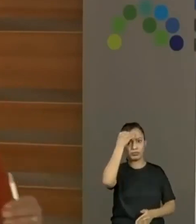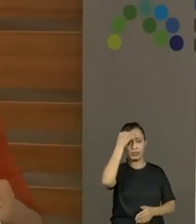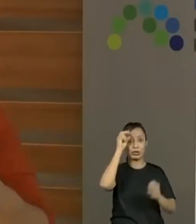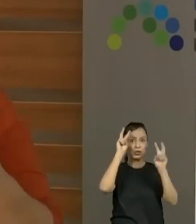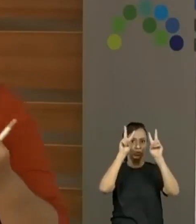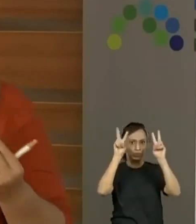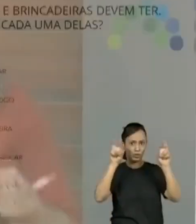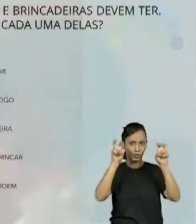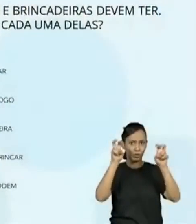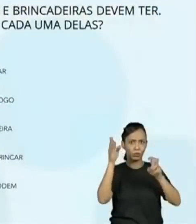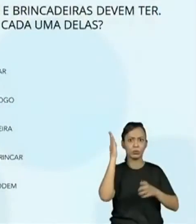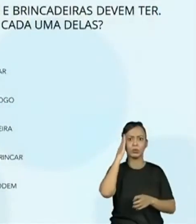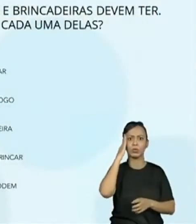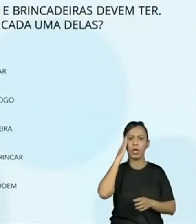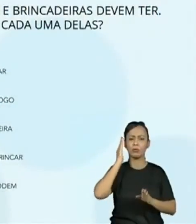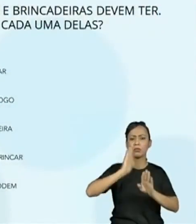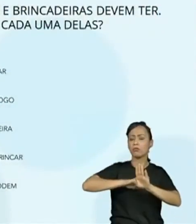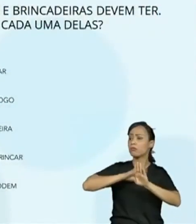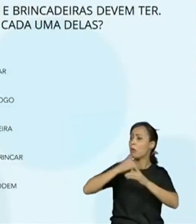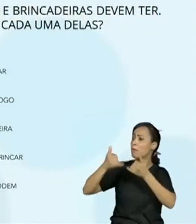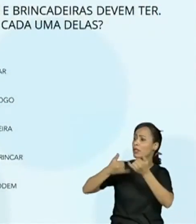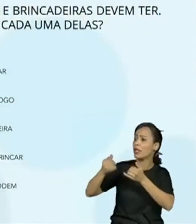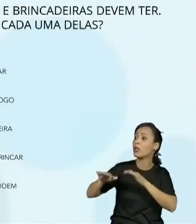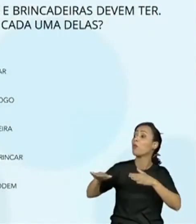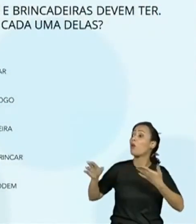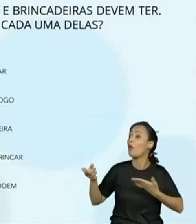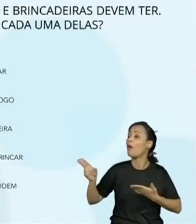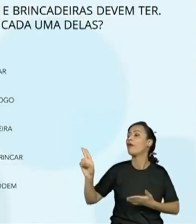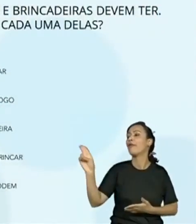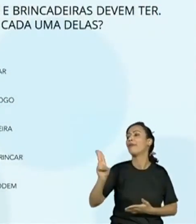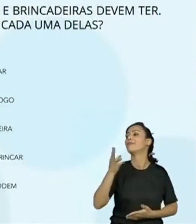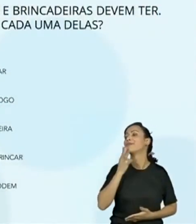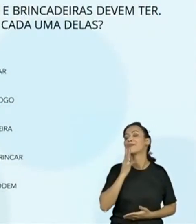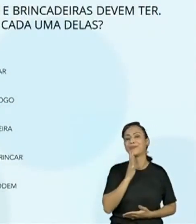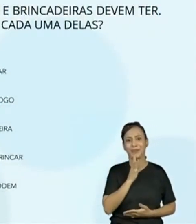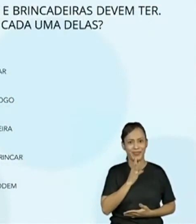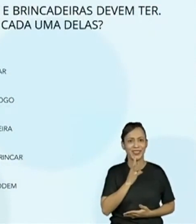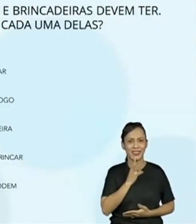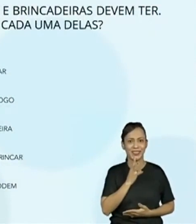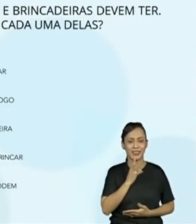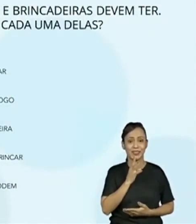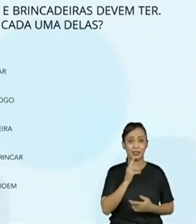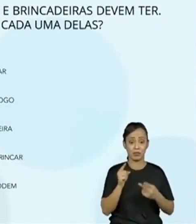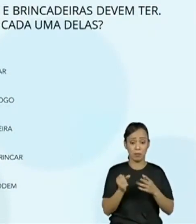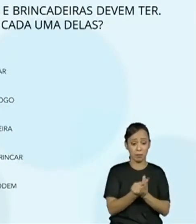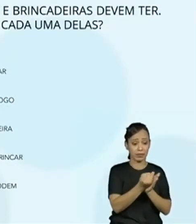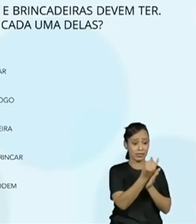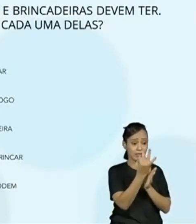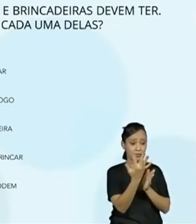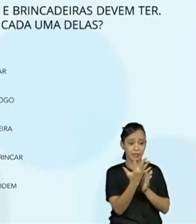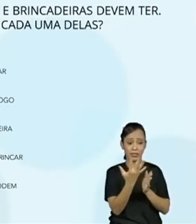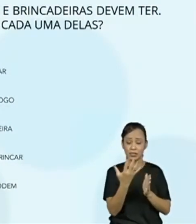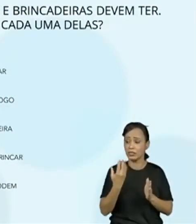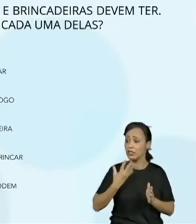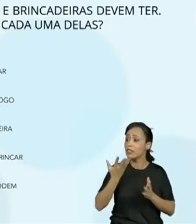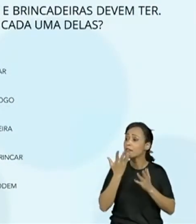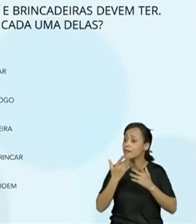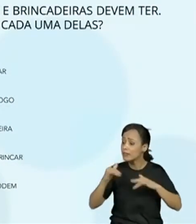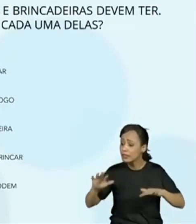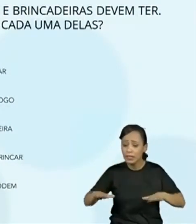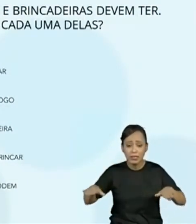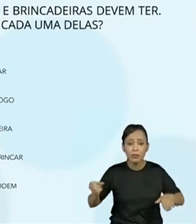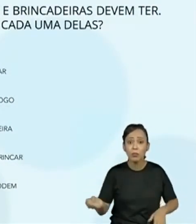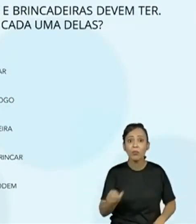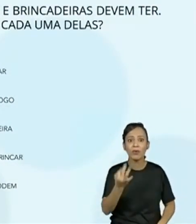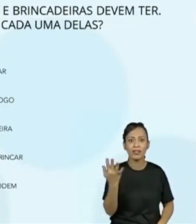olha lá, informa o nome da brincadeira. O número de participante indica a quantidade de pessoas que podem brincar. O material